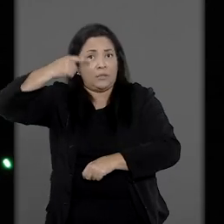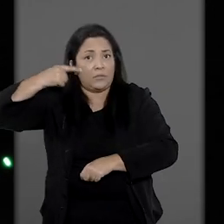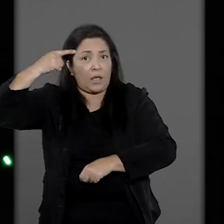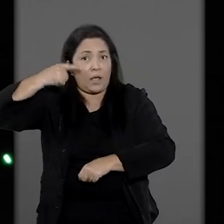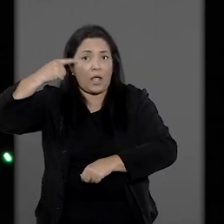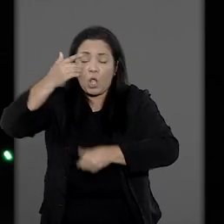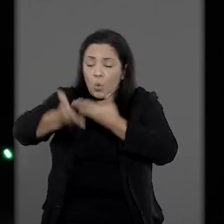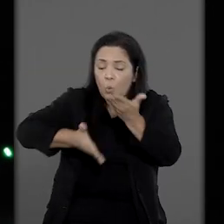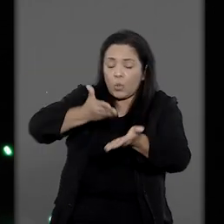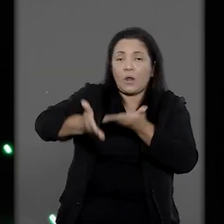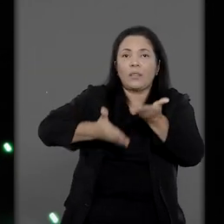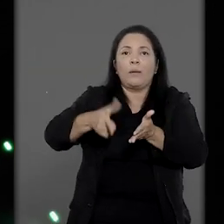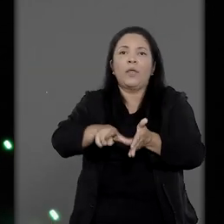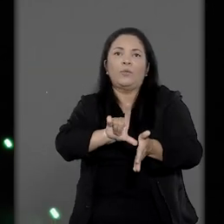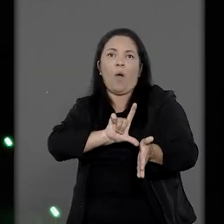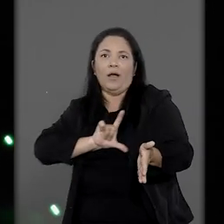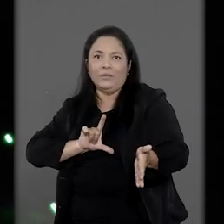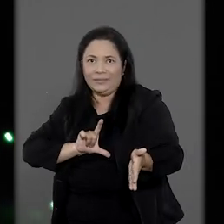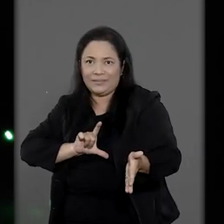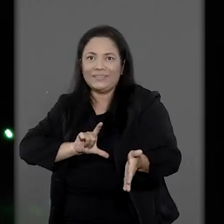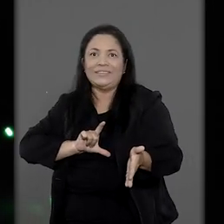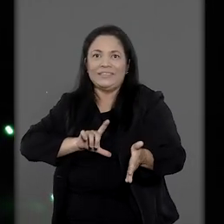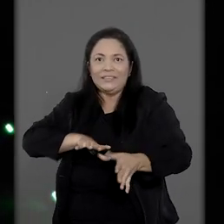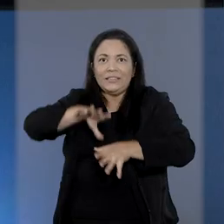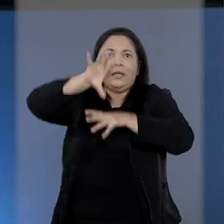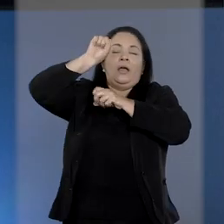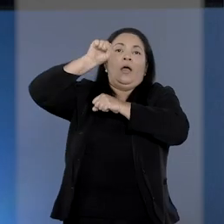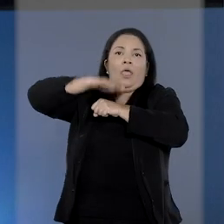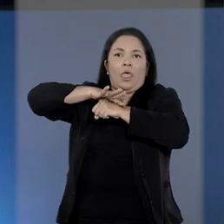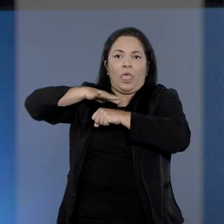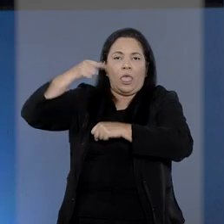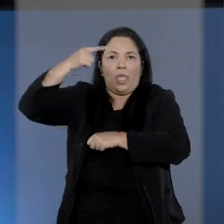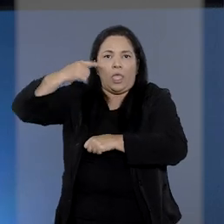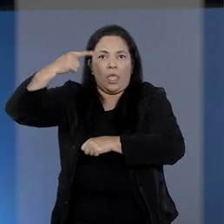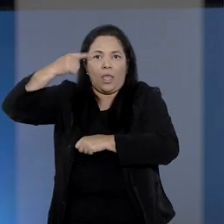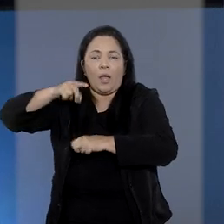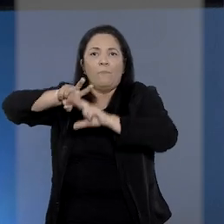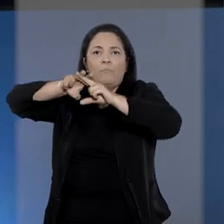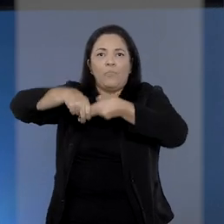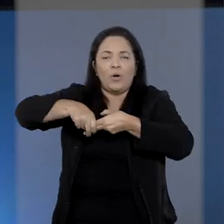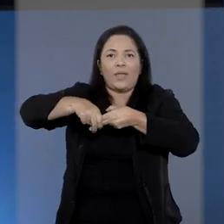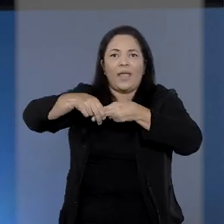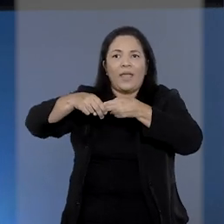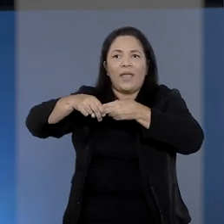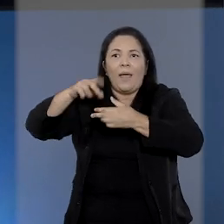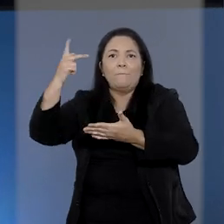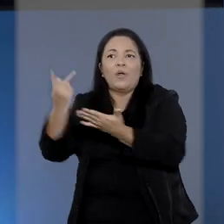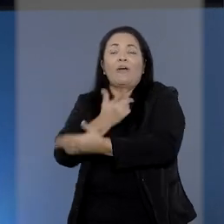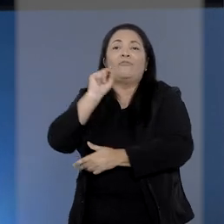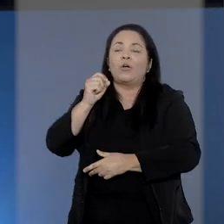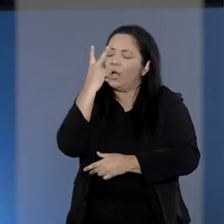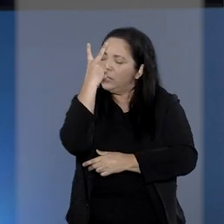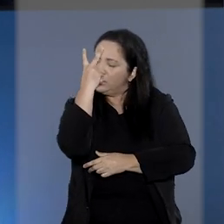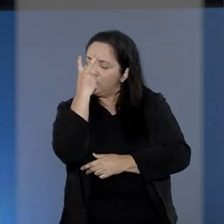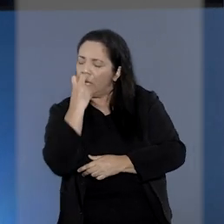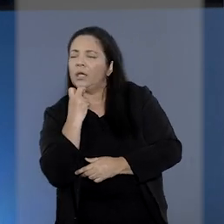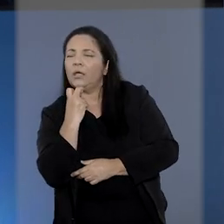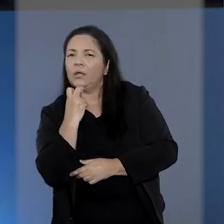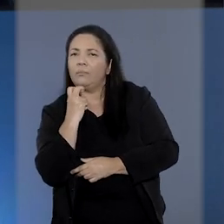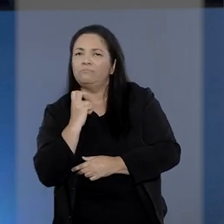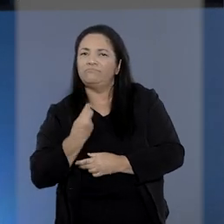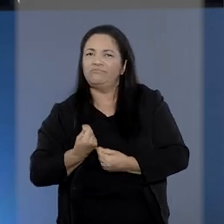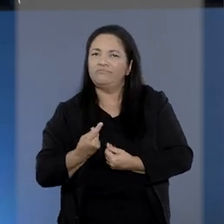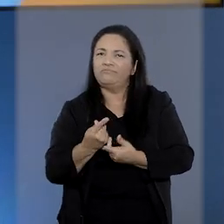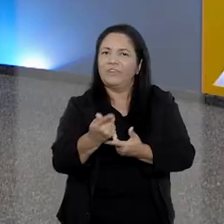diagnóstico e o tratamento precoce da doença, que é considerada a maior causa de cegueira irreversível no